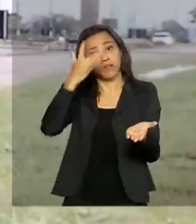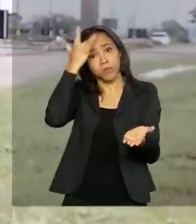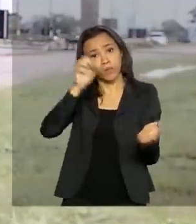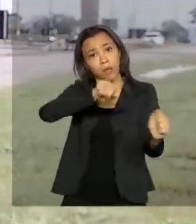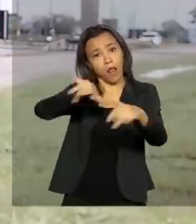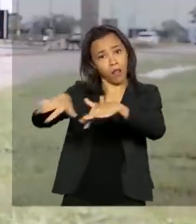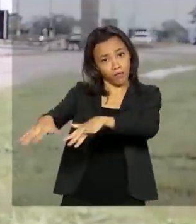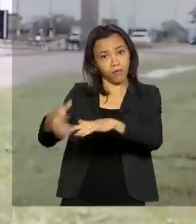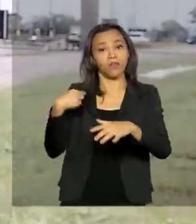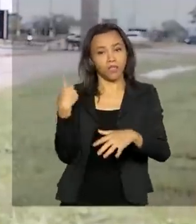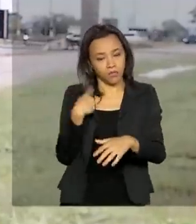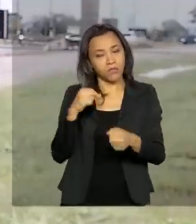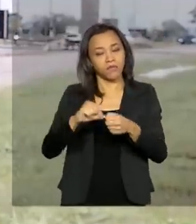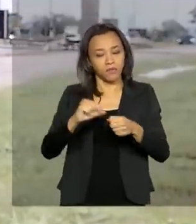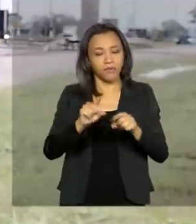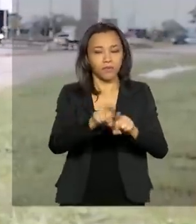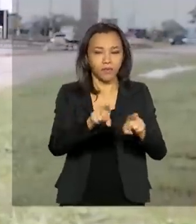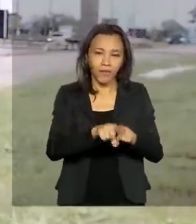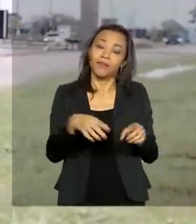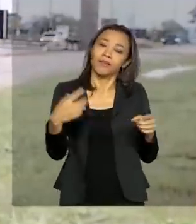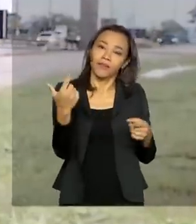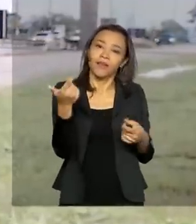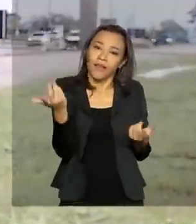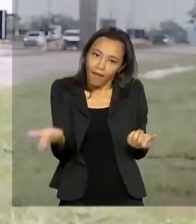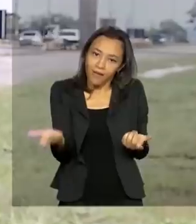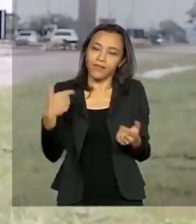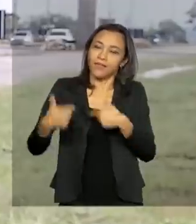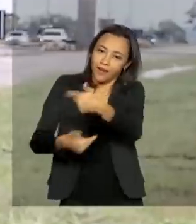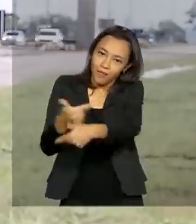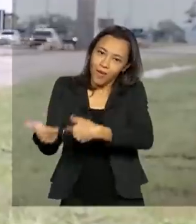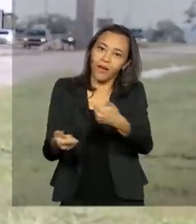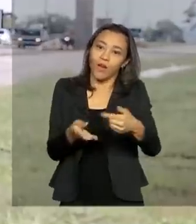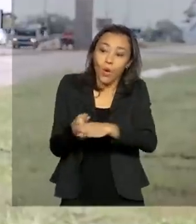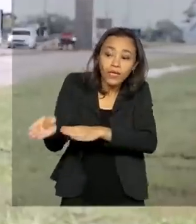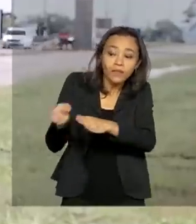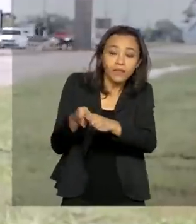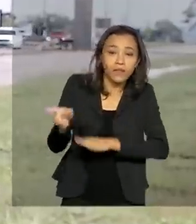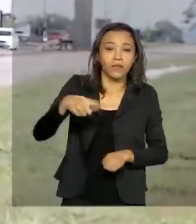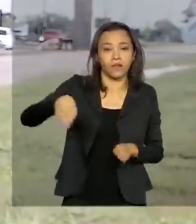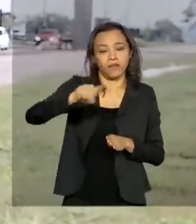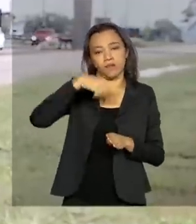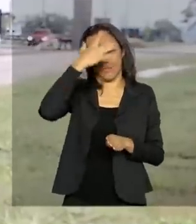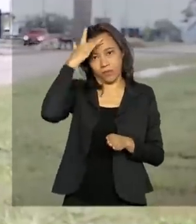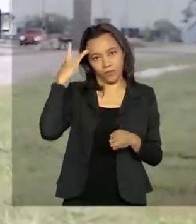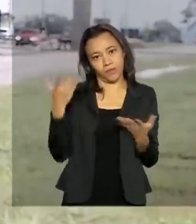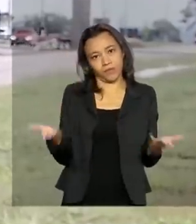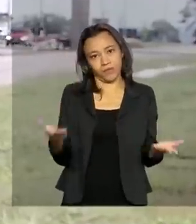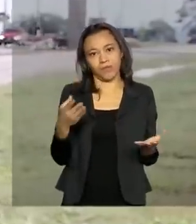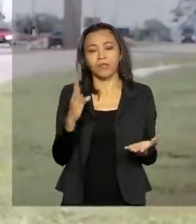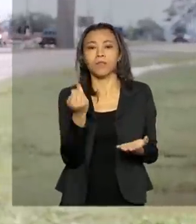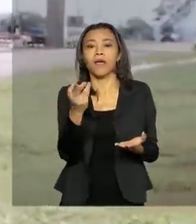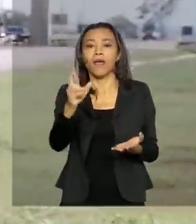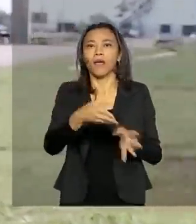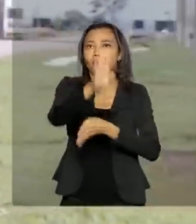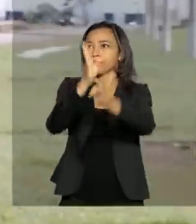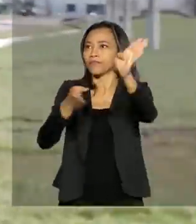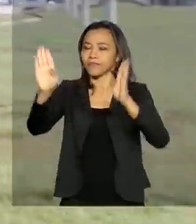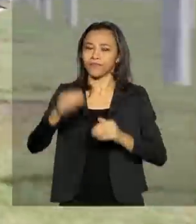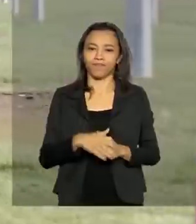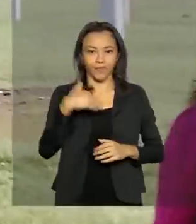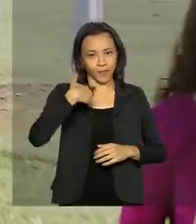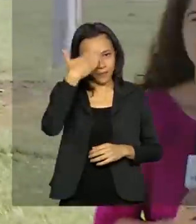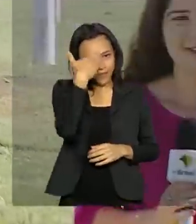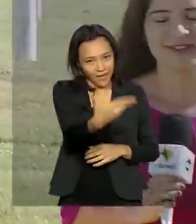tem feito também. Além da fiscalização, a tem feito essa orientação aí às margens da Rodoviária. Tá certo, Jessel. Obrigada pela sua